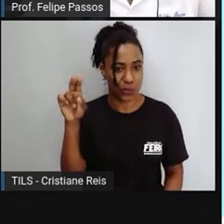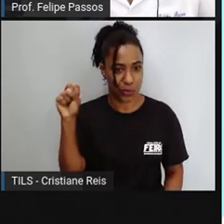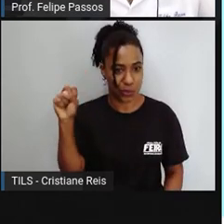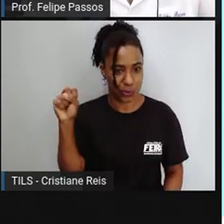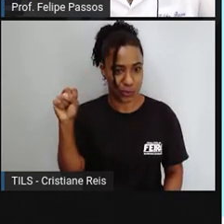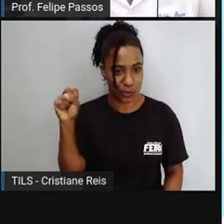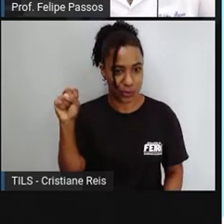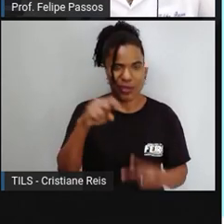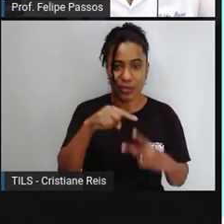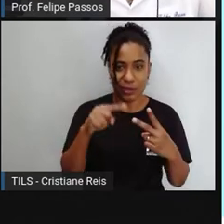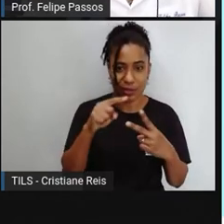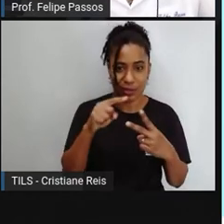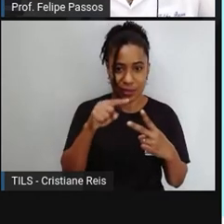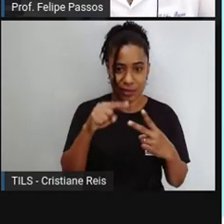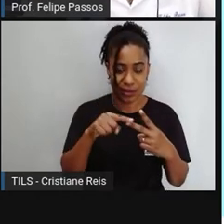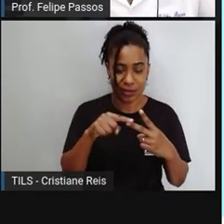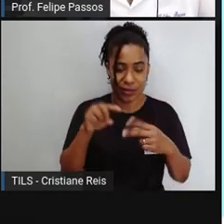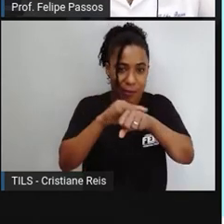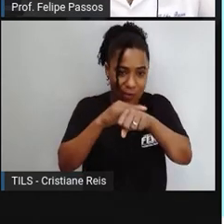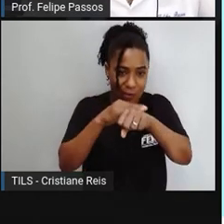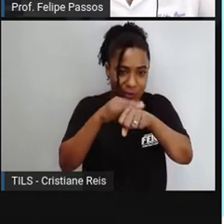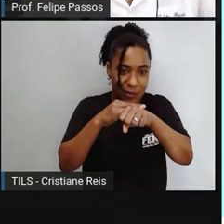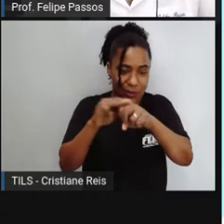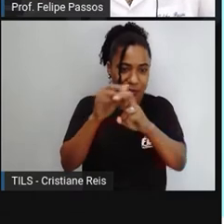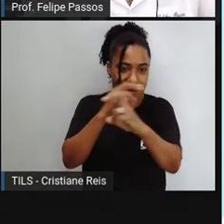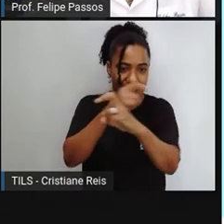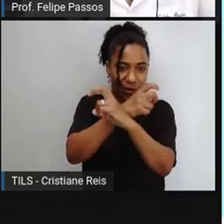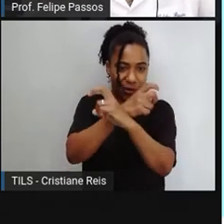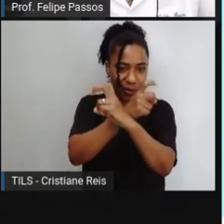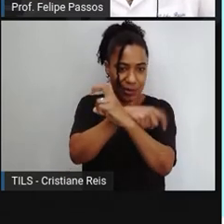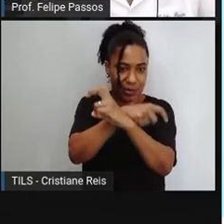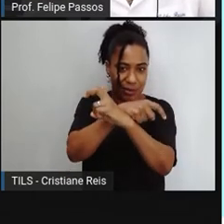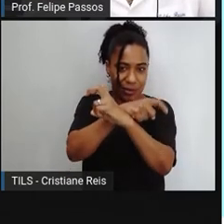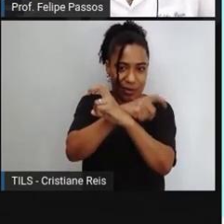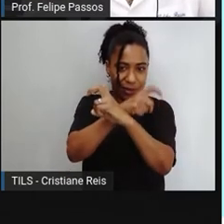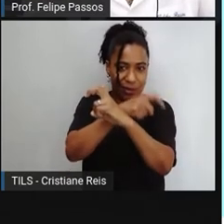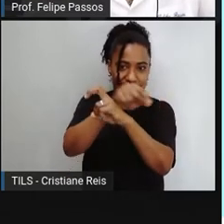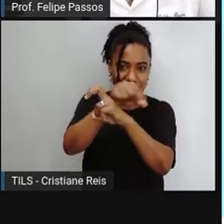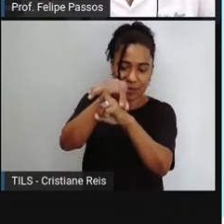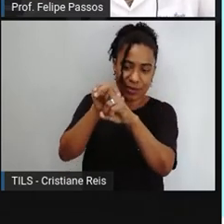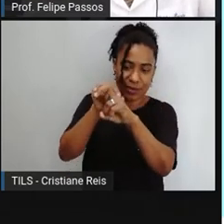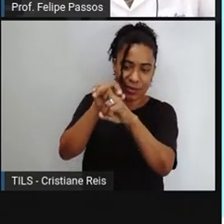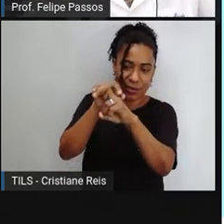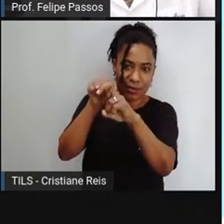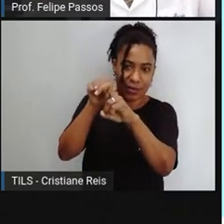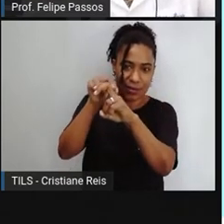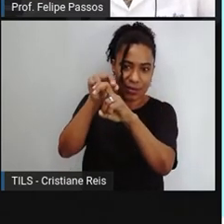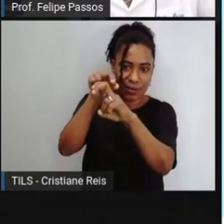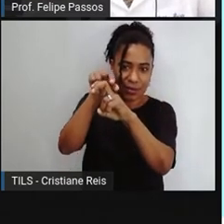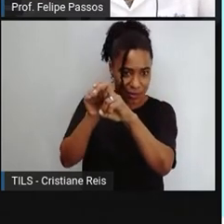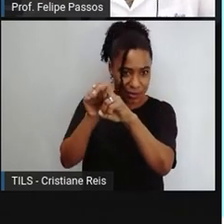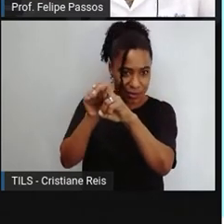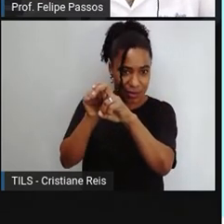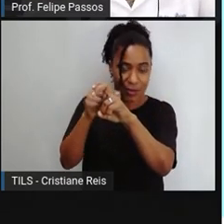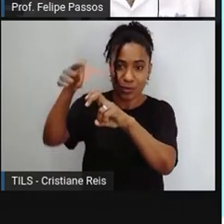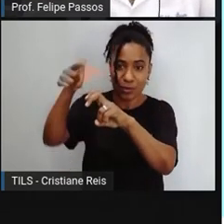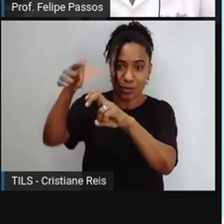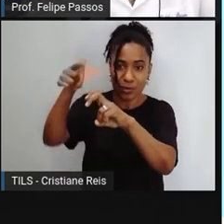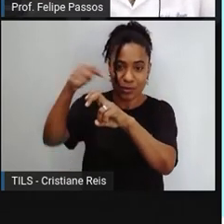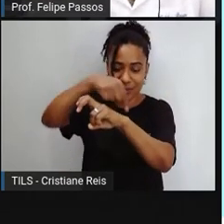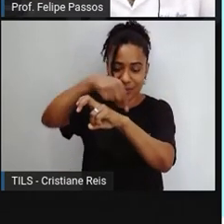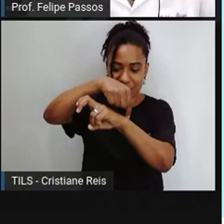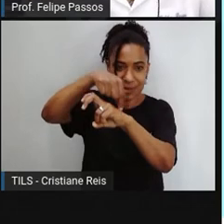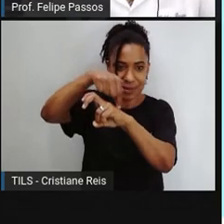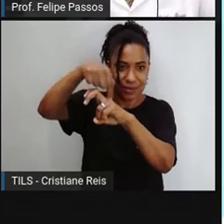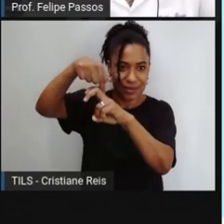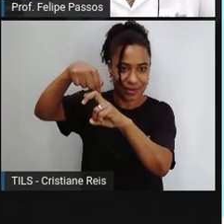E o Stigmurus, ele tem uma linha marrom nas costas, enquanto o restante das costas é amarela. Só